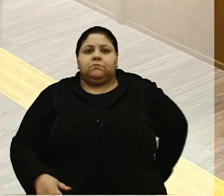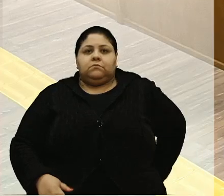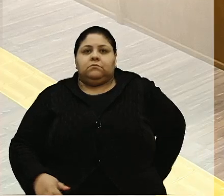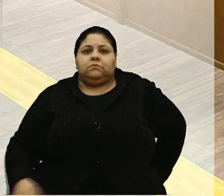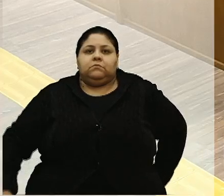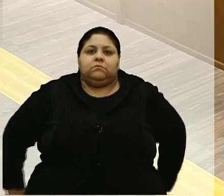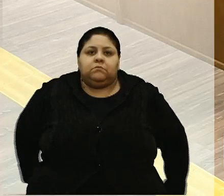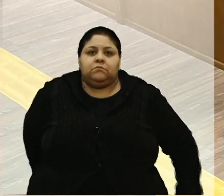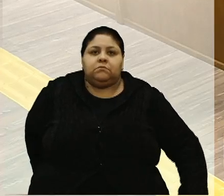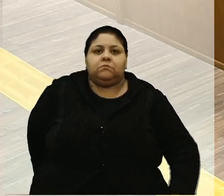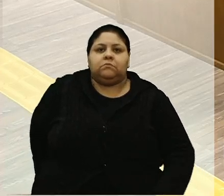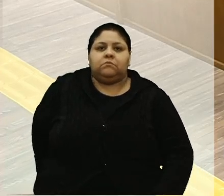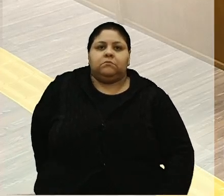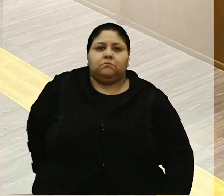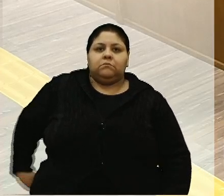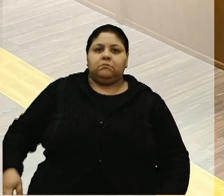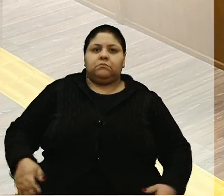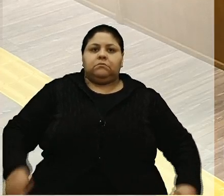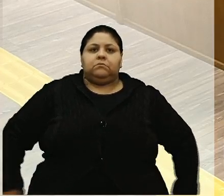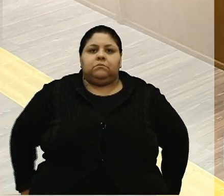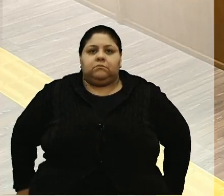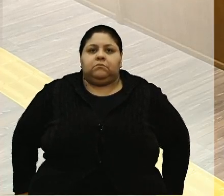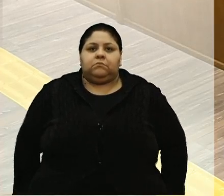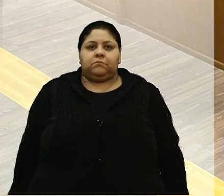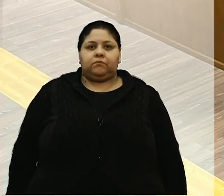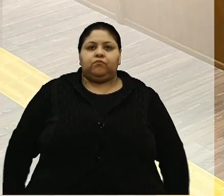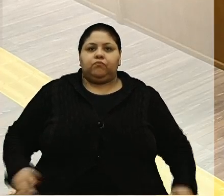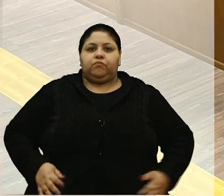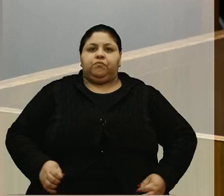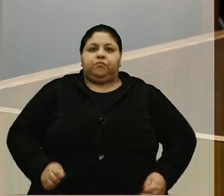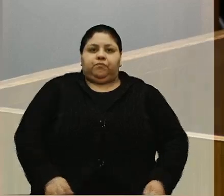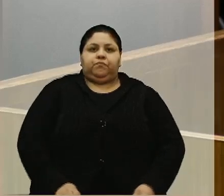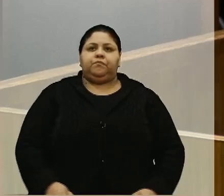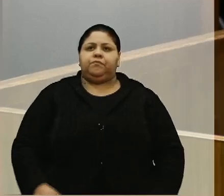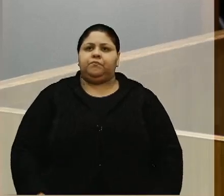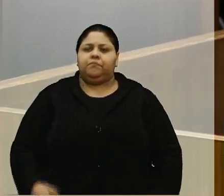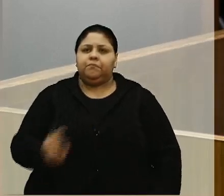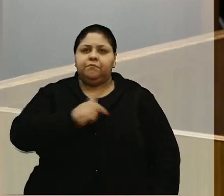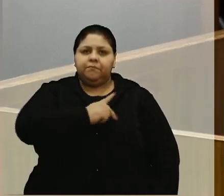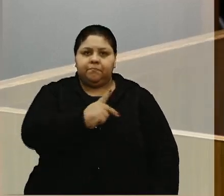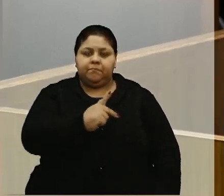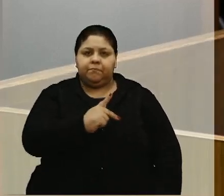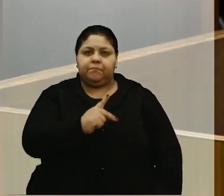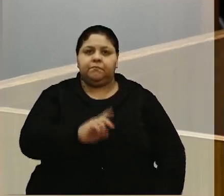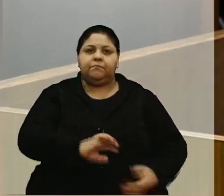Declaração de líder da bancada do PT. Senhora Presidente,